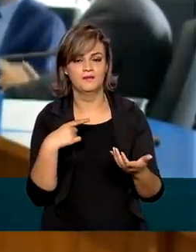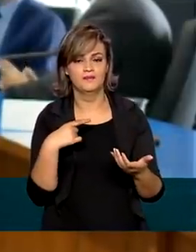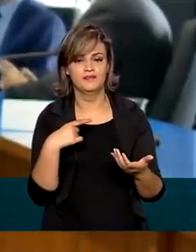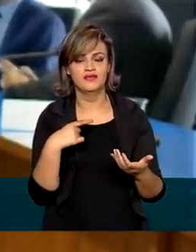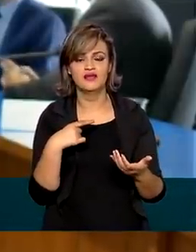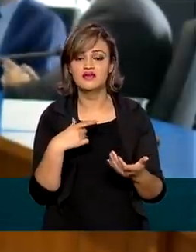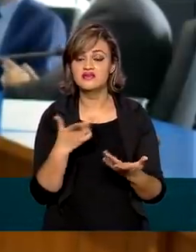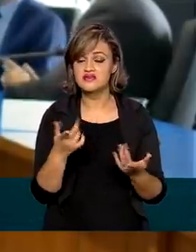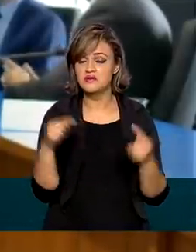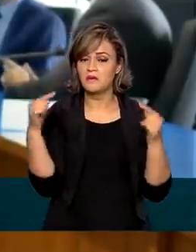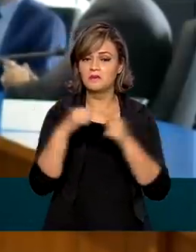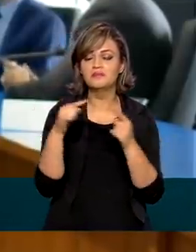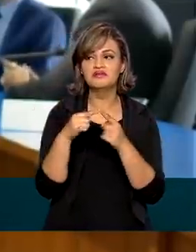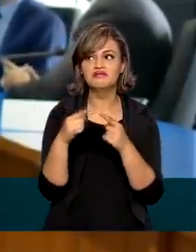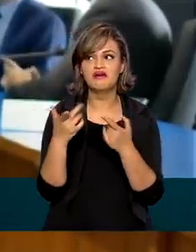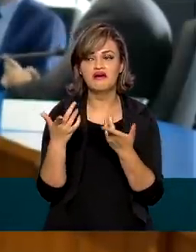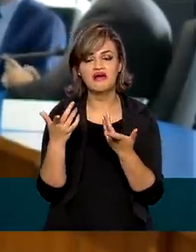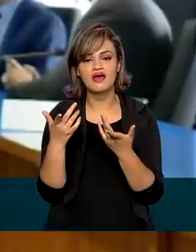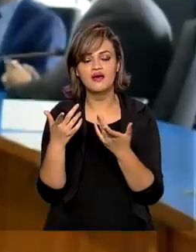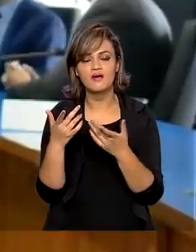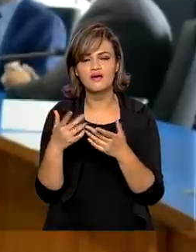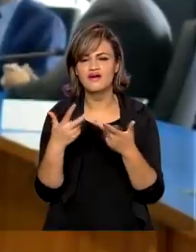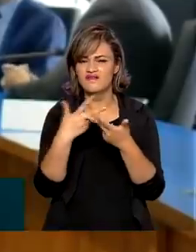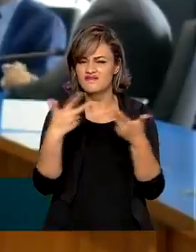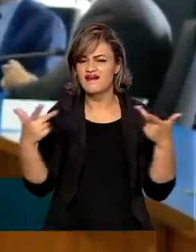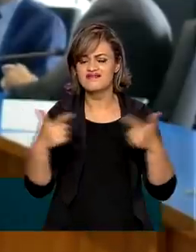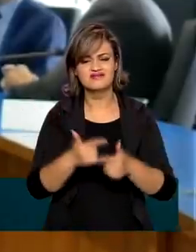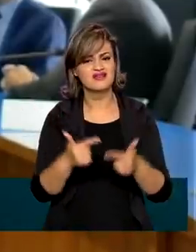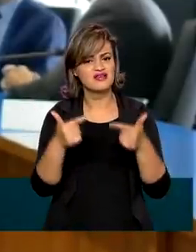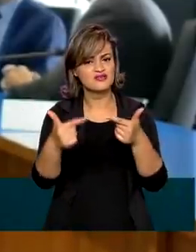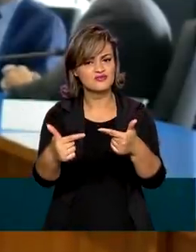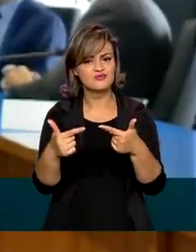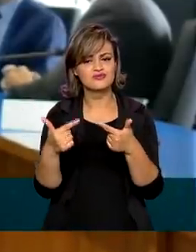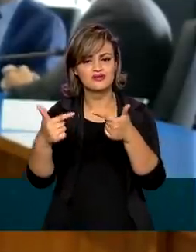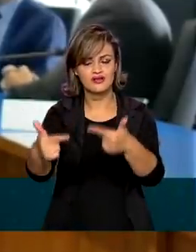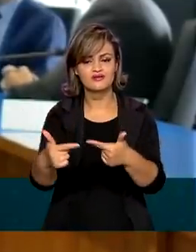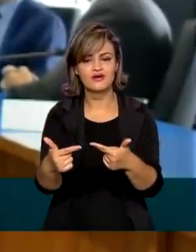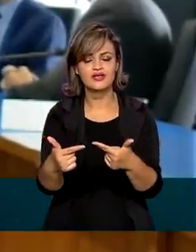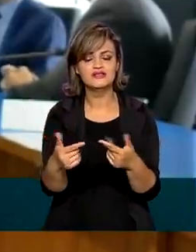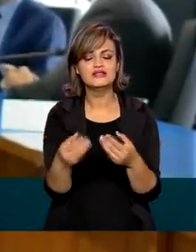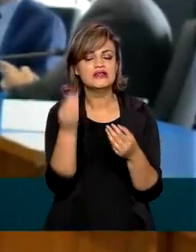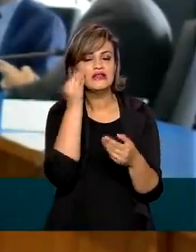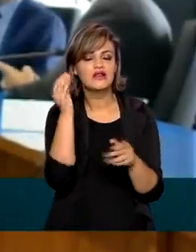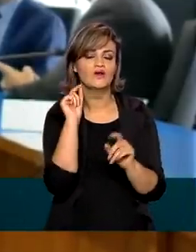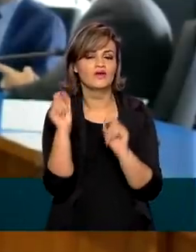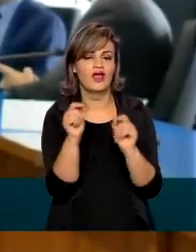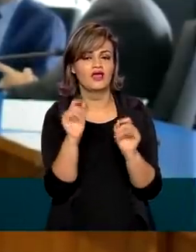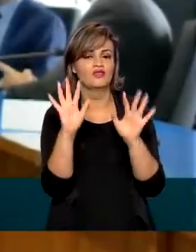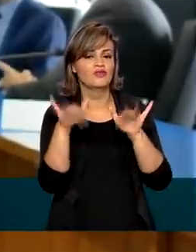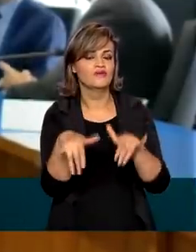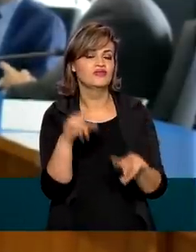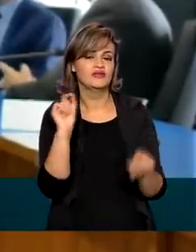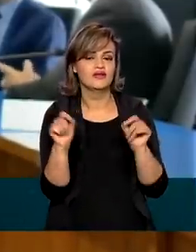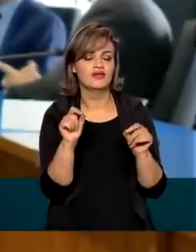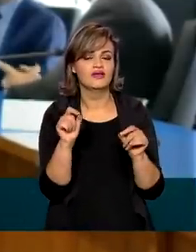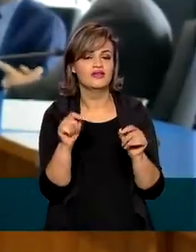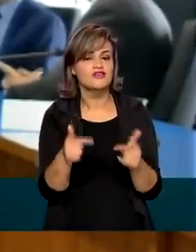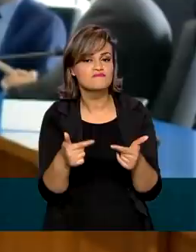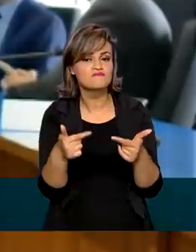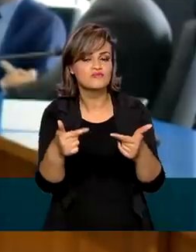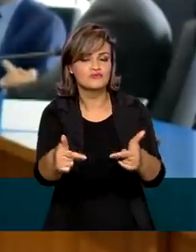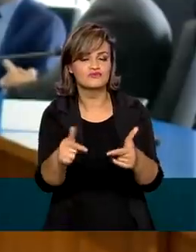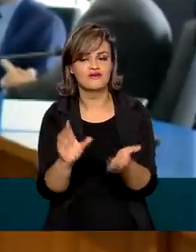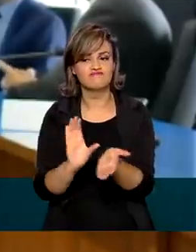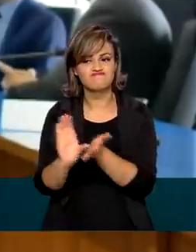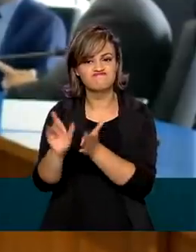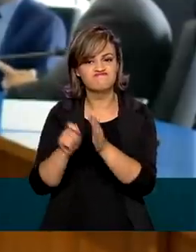E faz parte, no final das contas, de uma série de ações que tentam, no final das contas, impulsionar